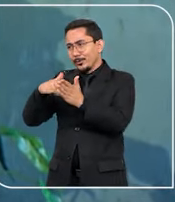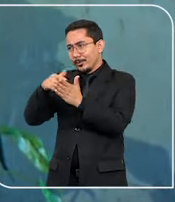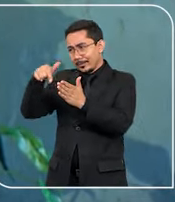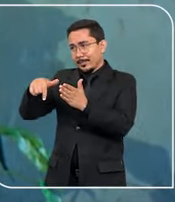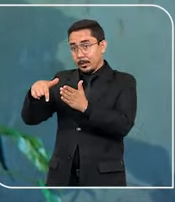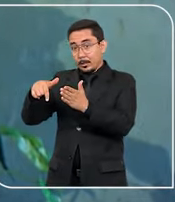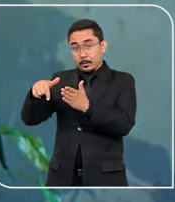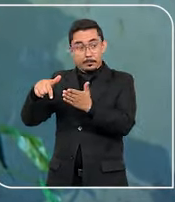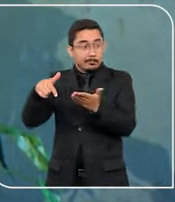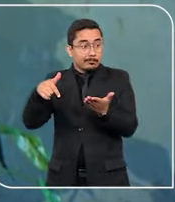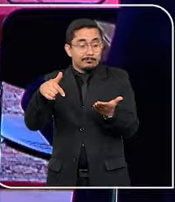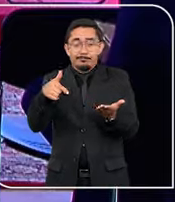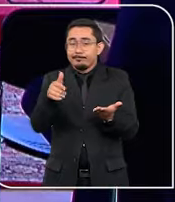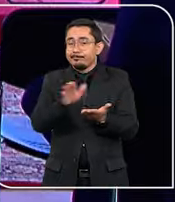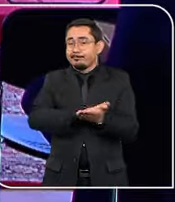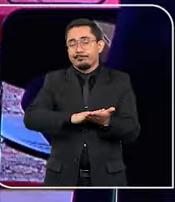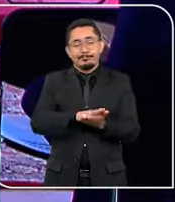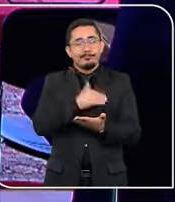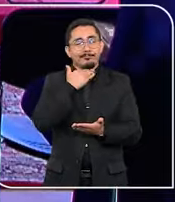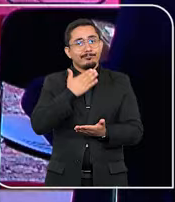aqui presentes não seria nada.